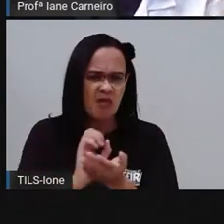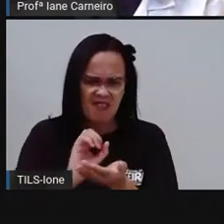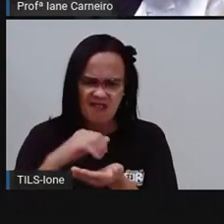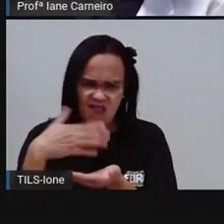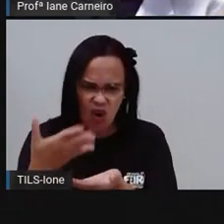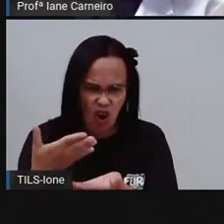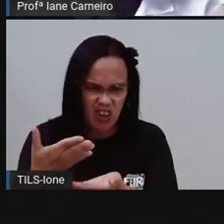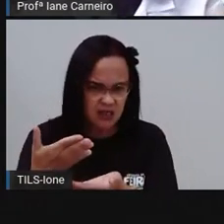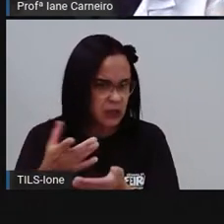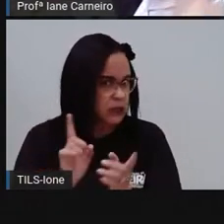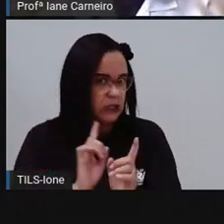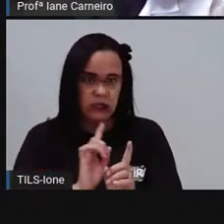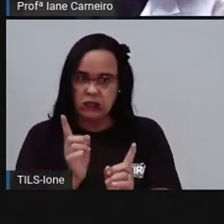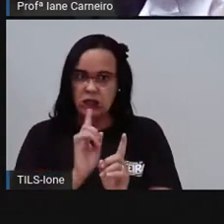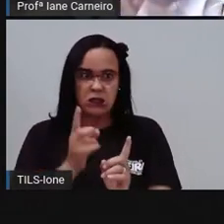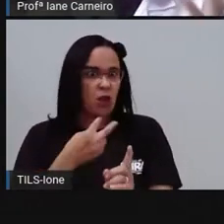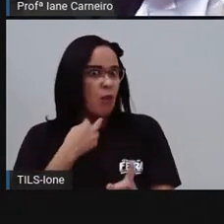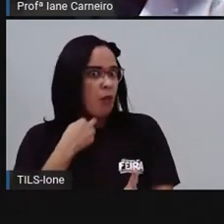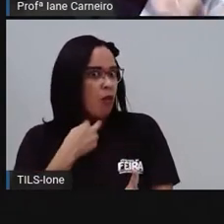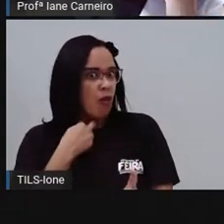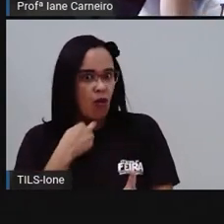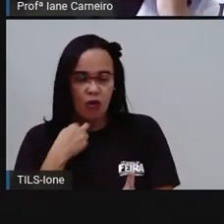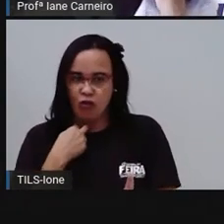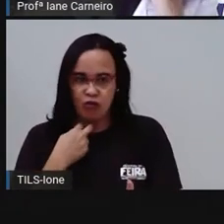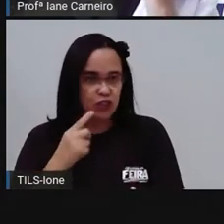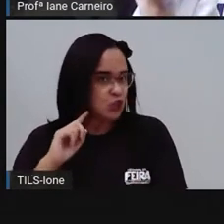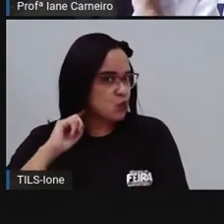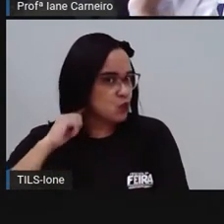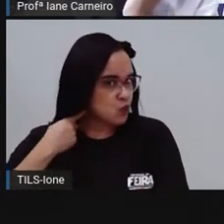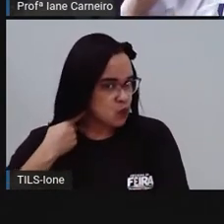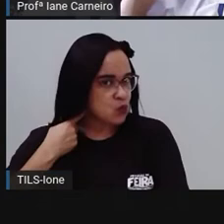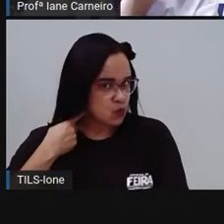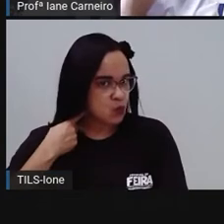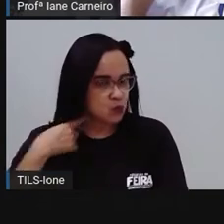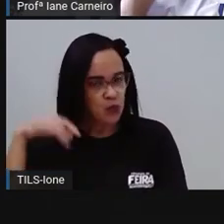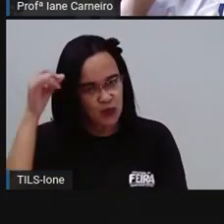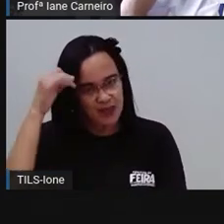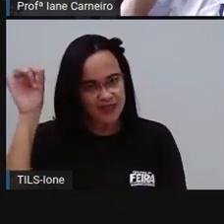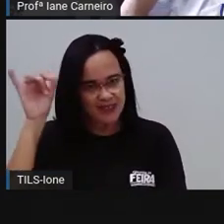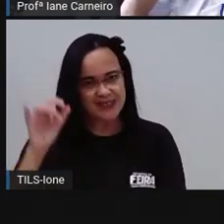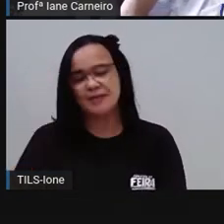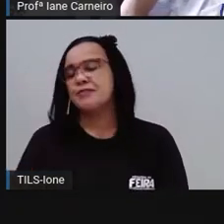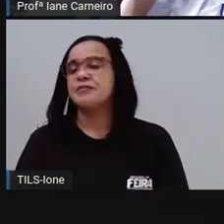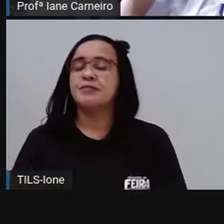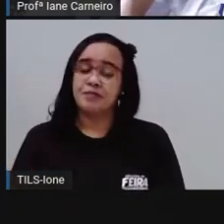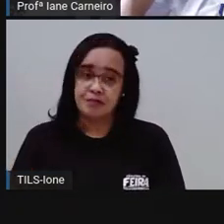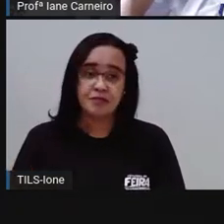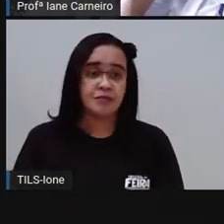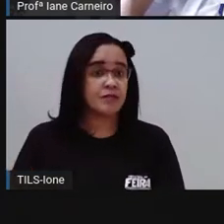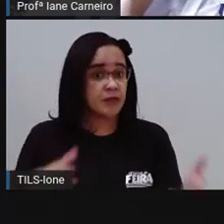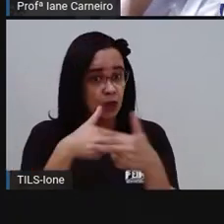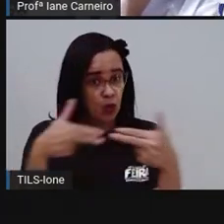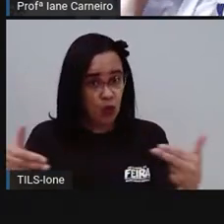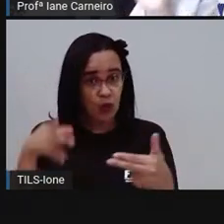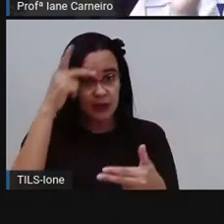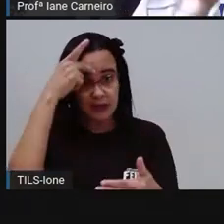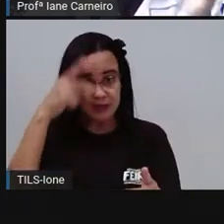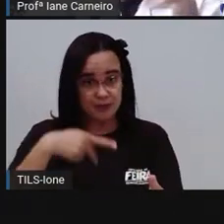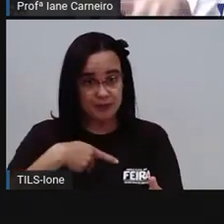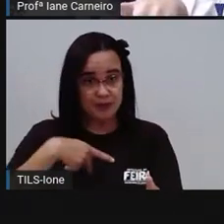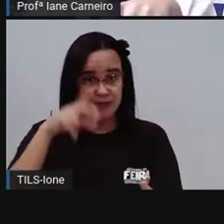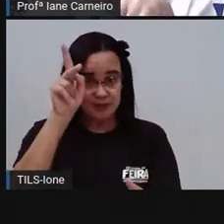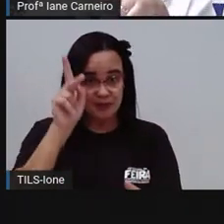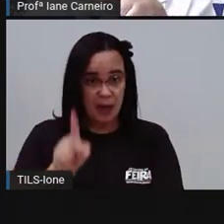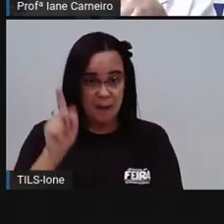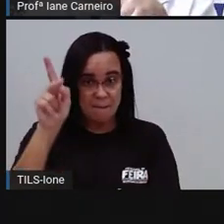né? Porque senão, como a própria falou, pode ter poeira, passar um bichinho. Vamos ver outros objetos pessoais. E aí lembrando,